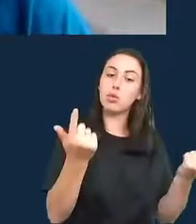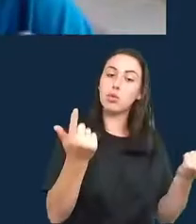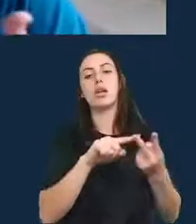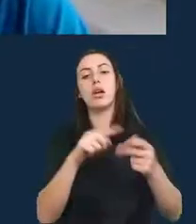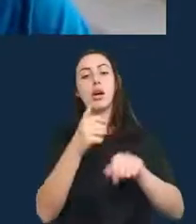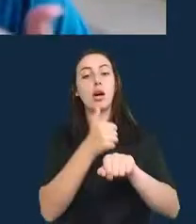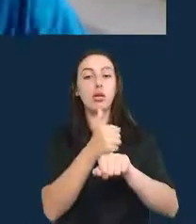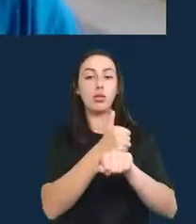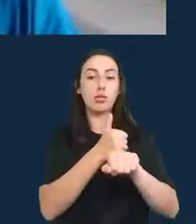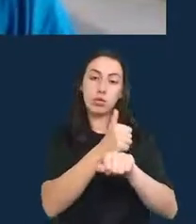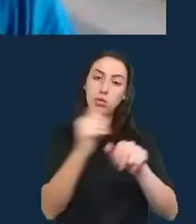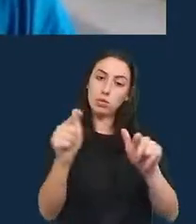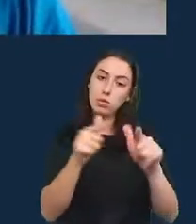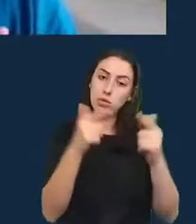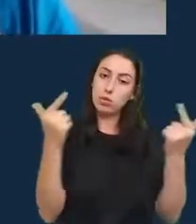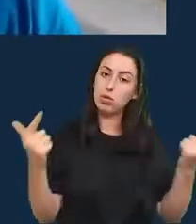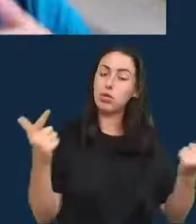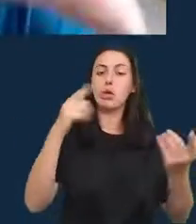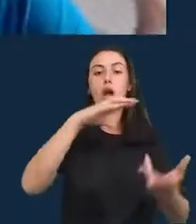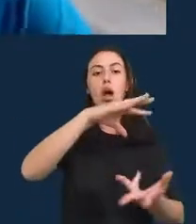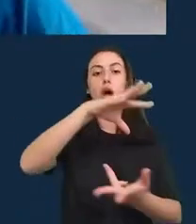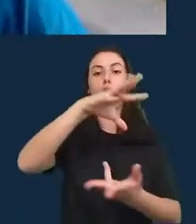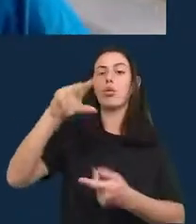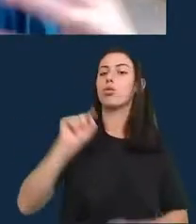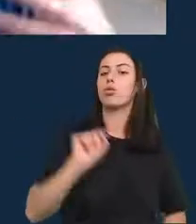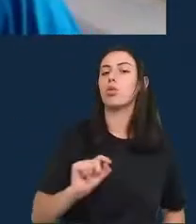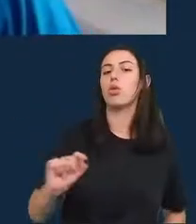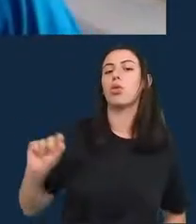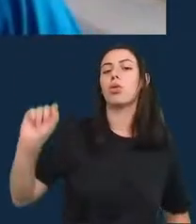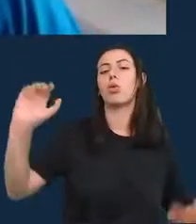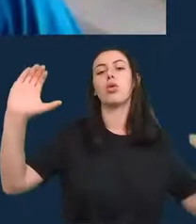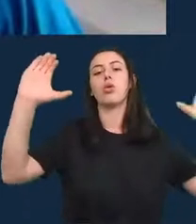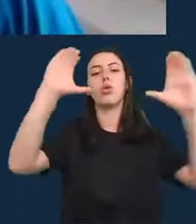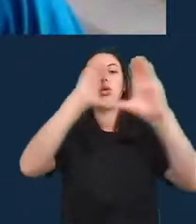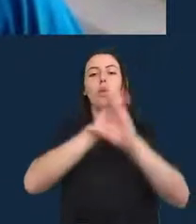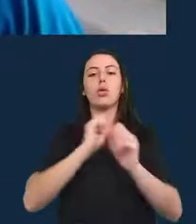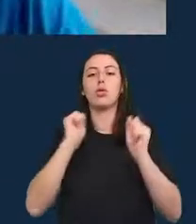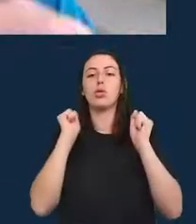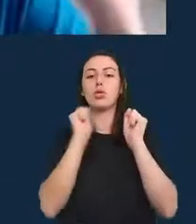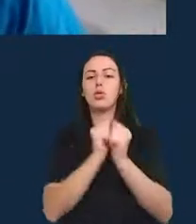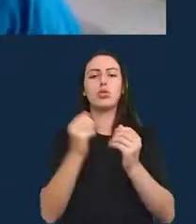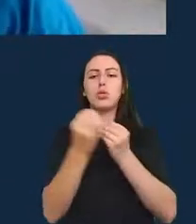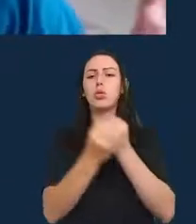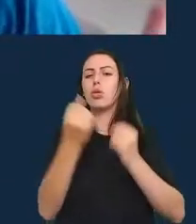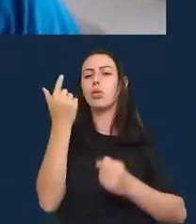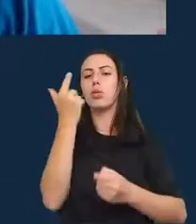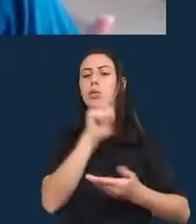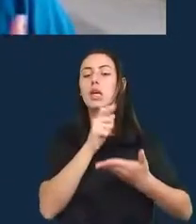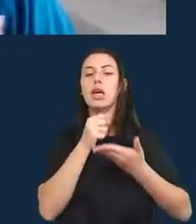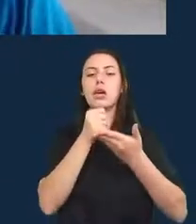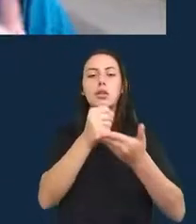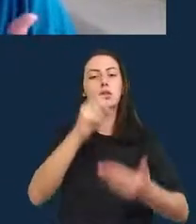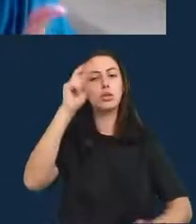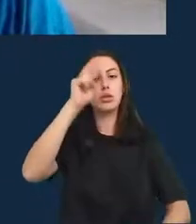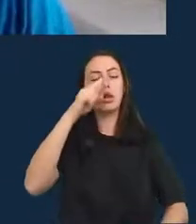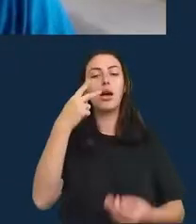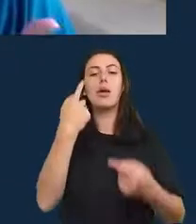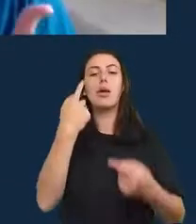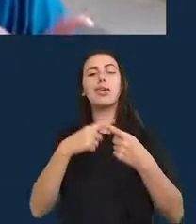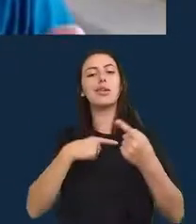mundos, os jornalistas de todo o mundo, como que isso pode ajudar historicamente? Porque eles são concorrentes entre si,